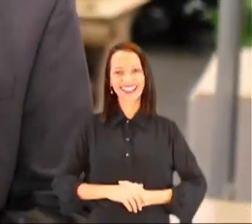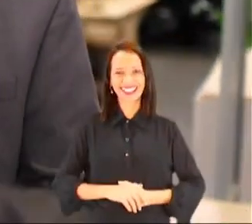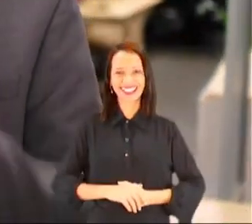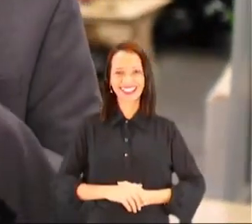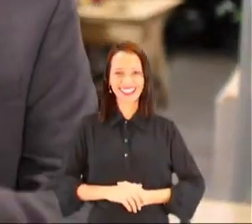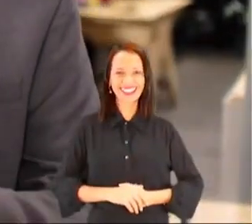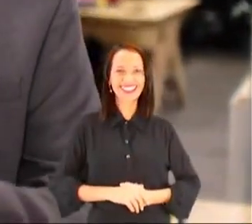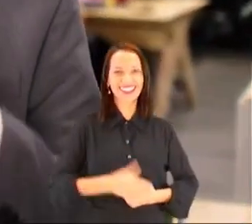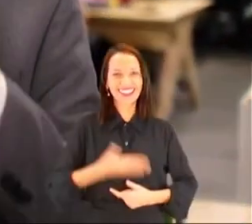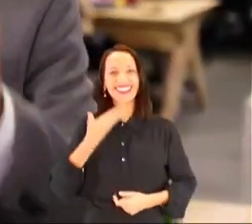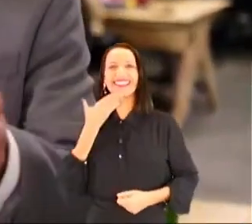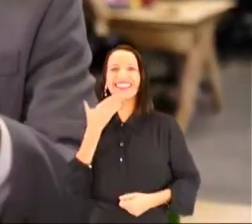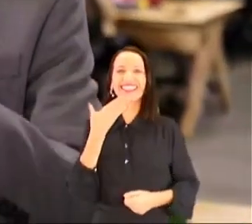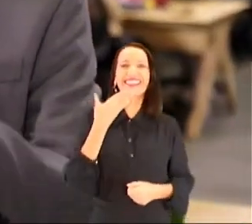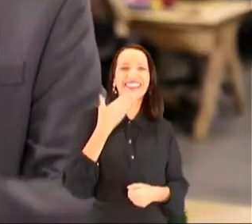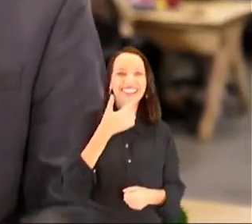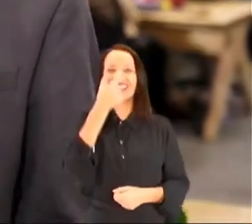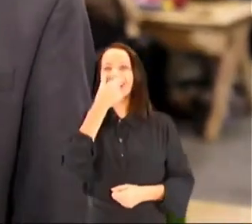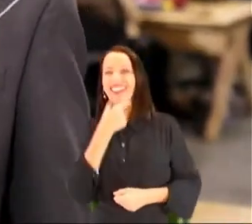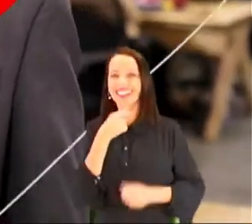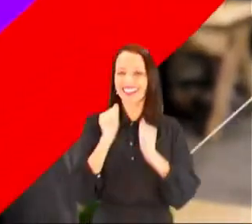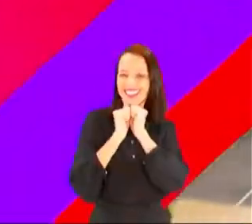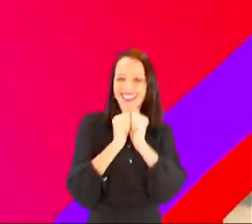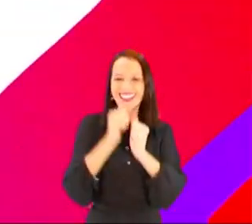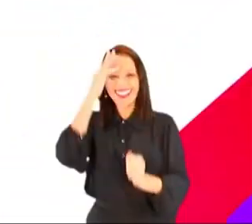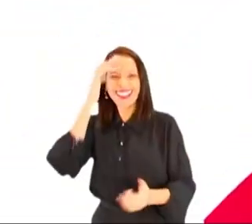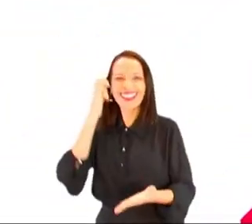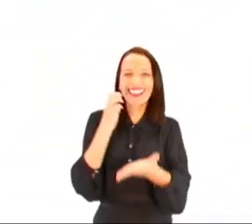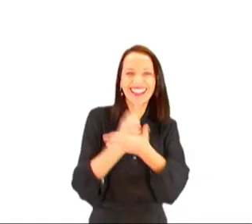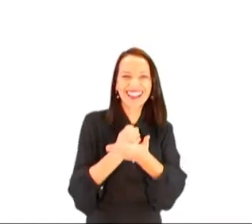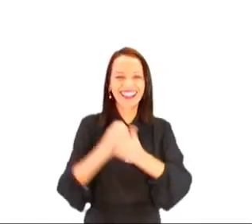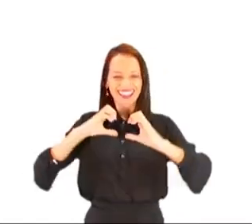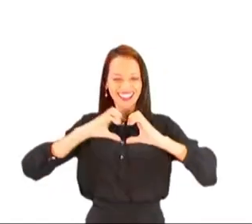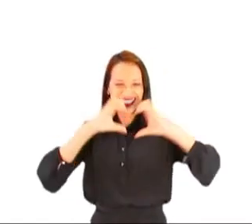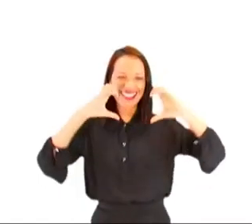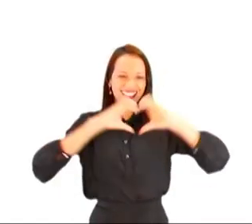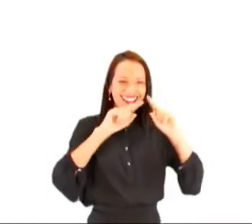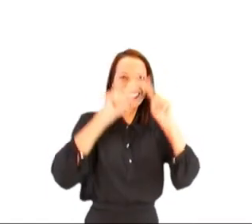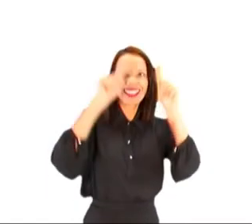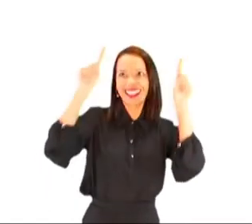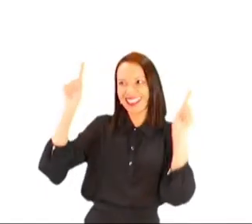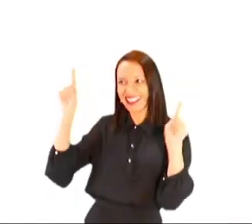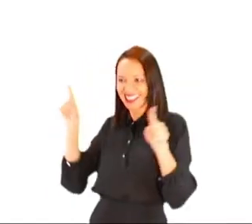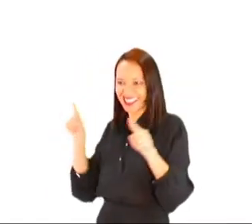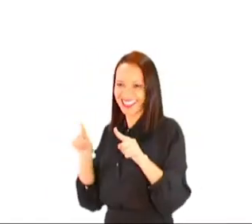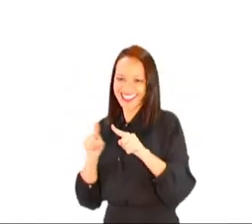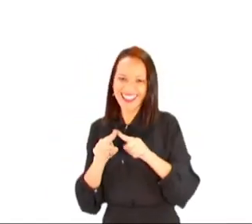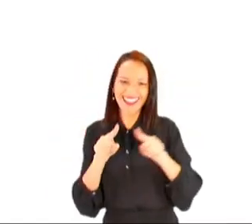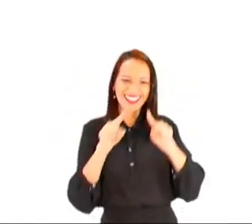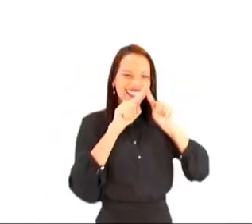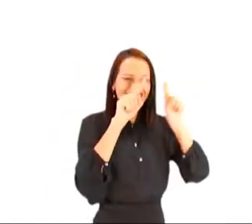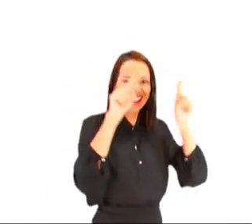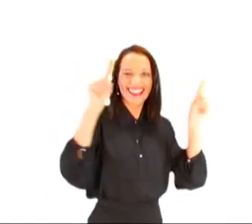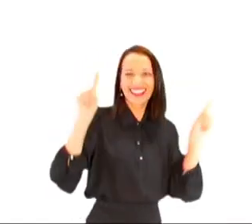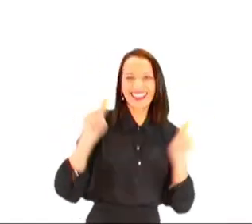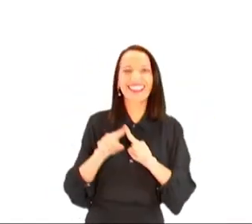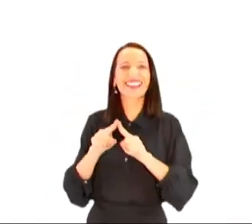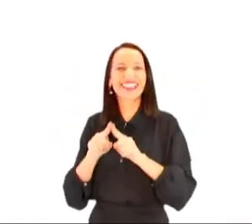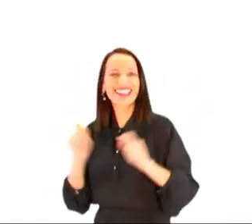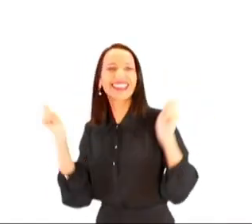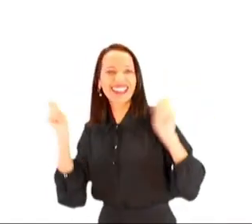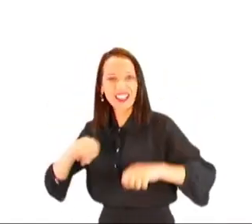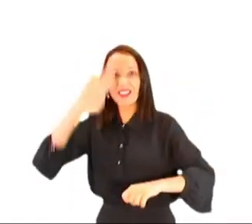construir a São Paulo que você merece ter. Pode acreditar, é boulos, mata, é cinquenta. Na São Paulo